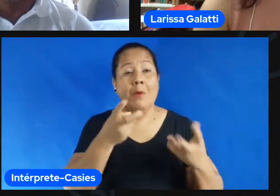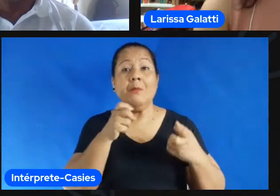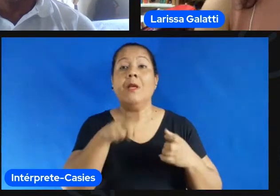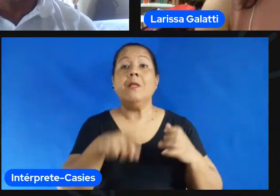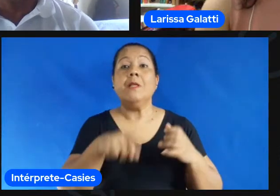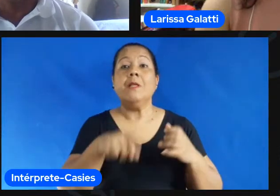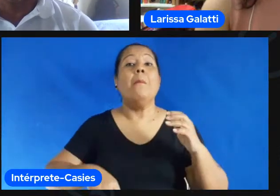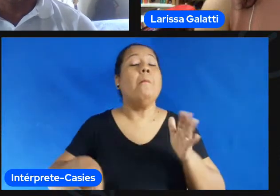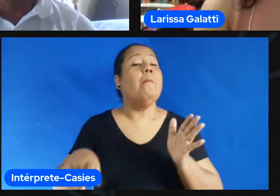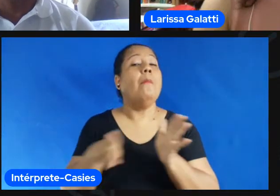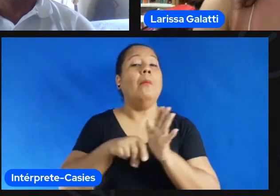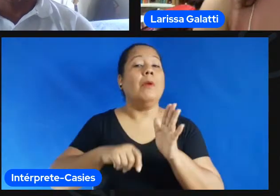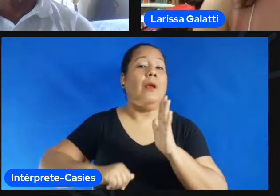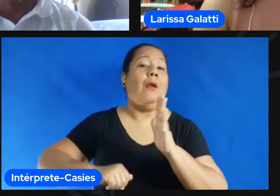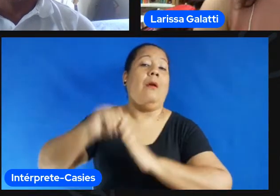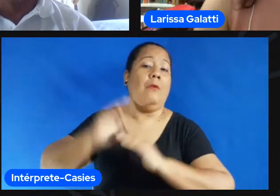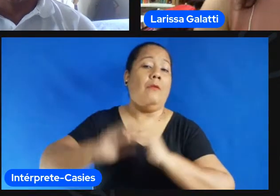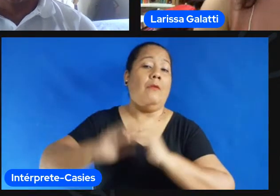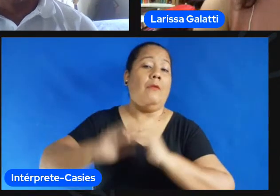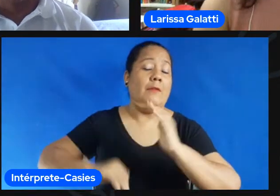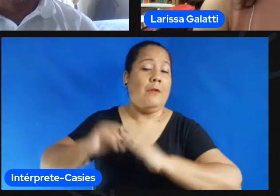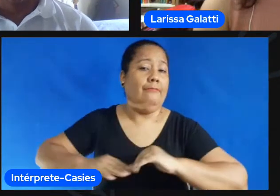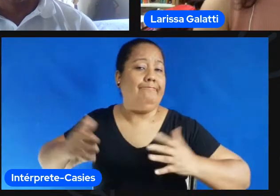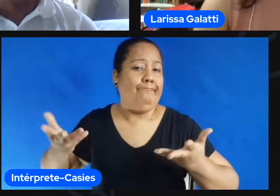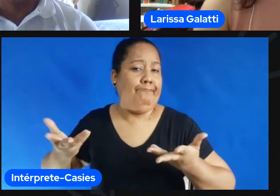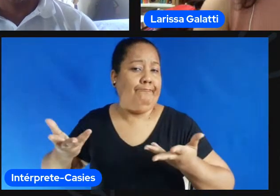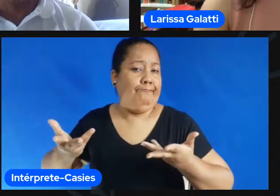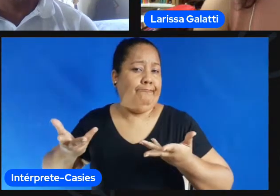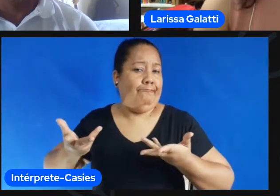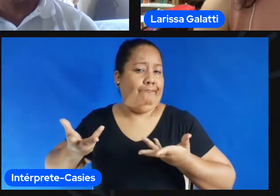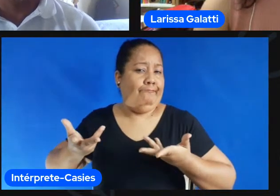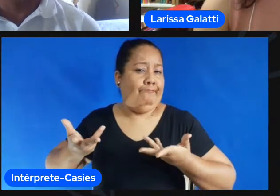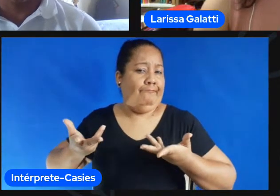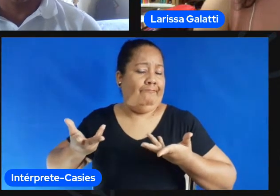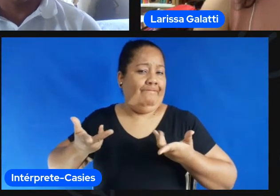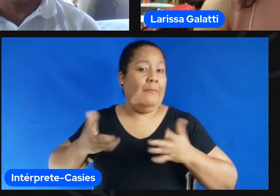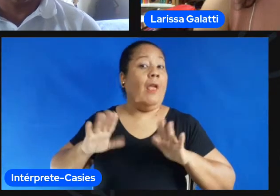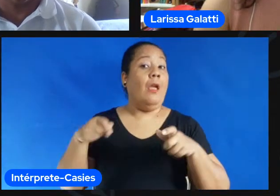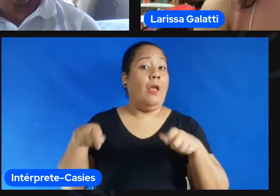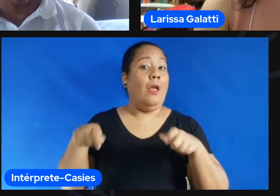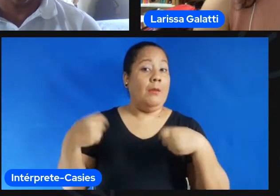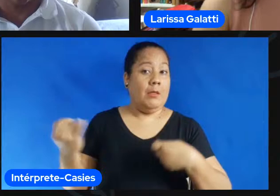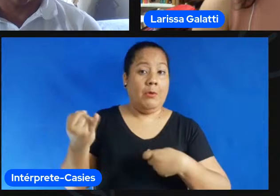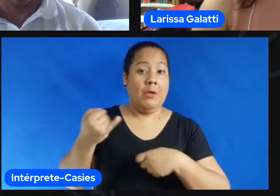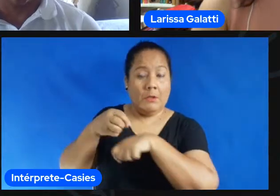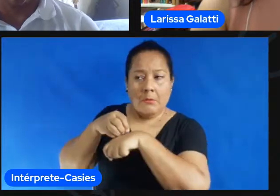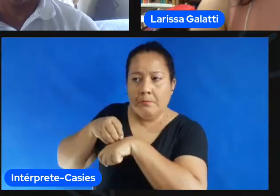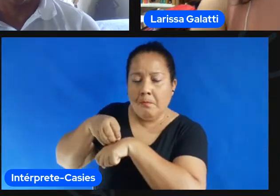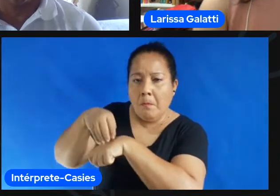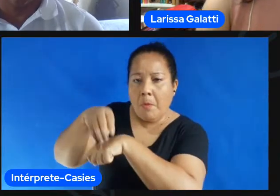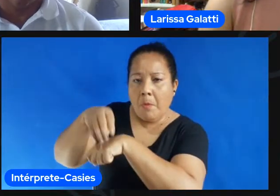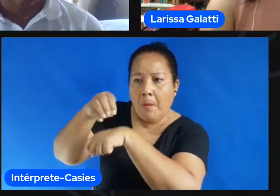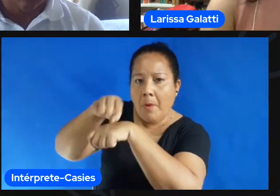e tomara que a gente consiga dar acesso a essa sofisticação para mais para mais gente né